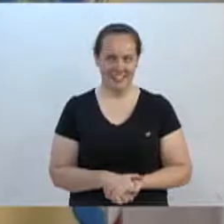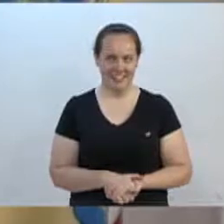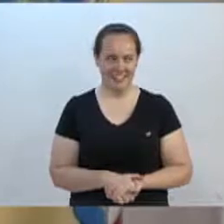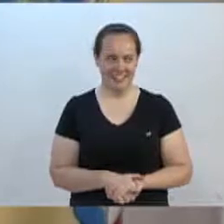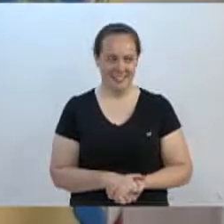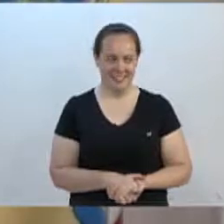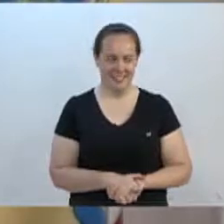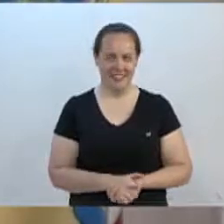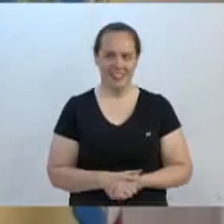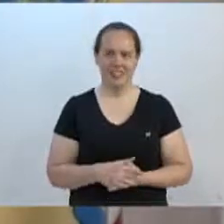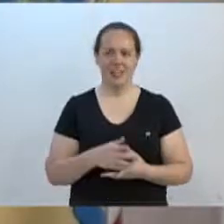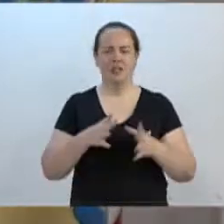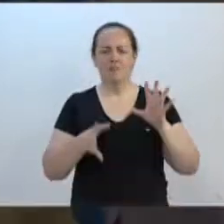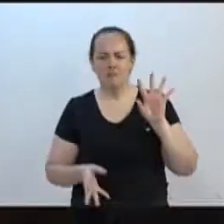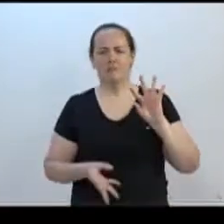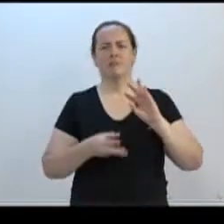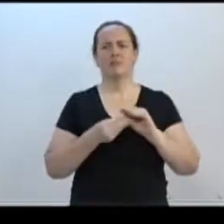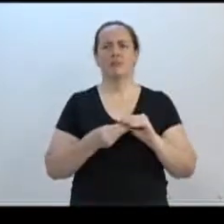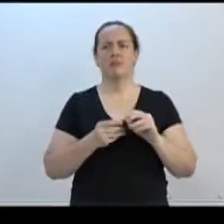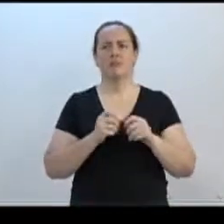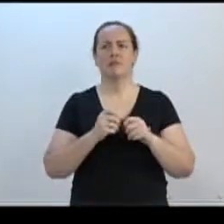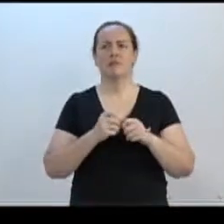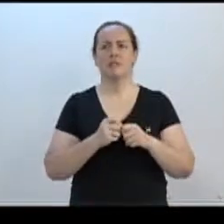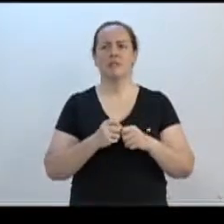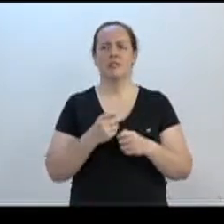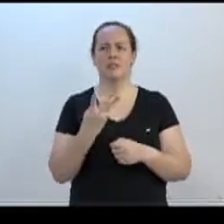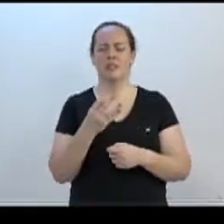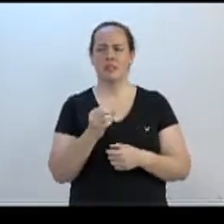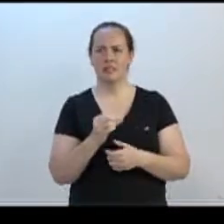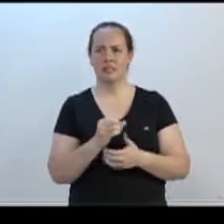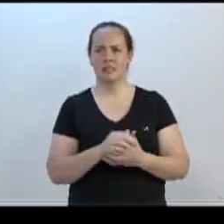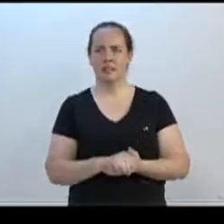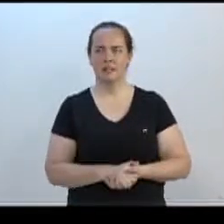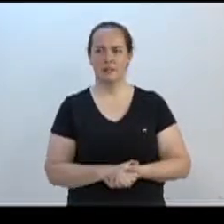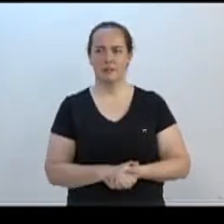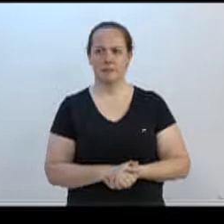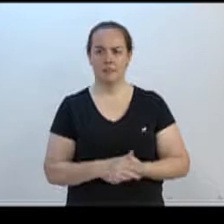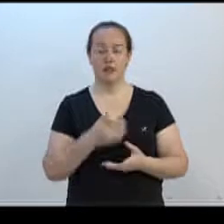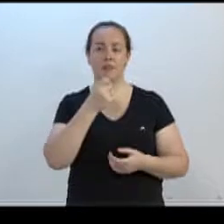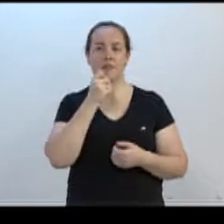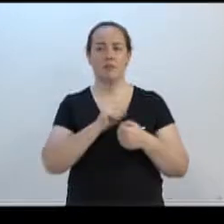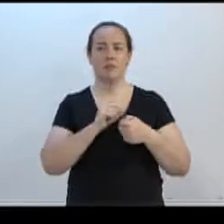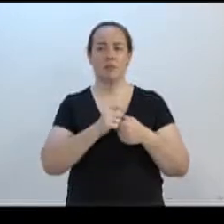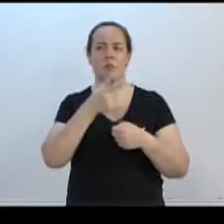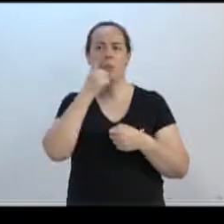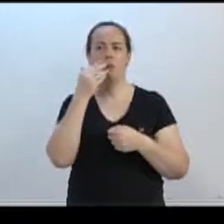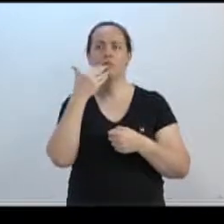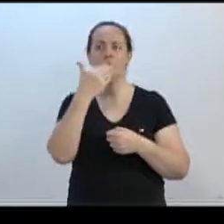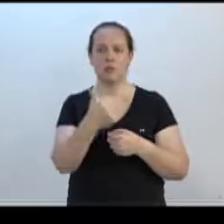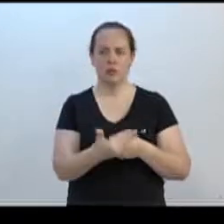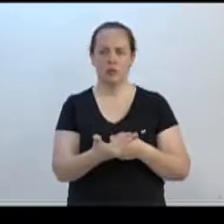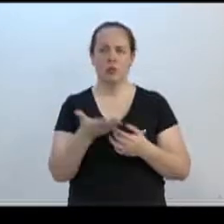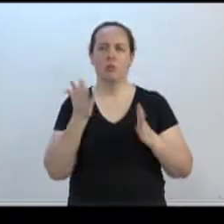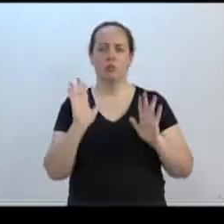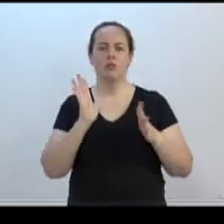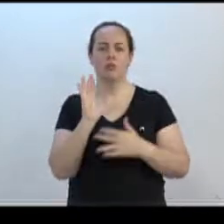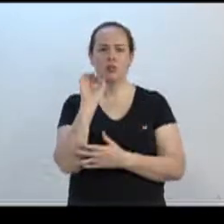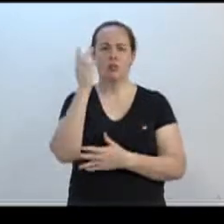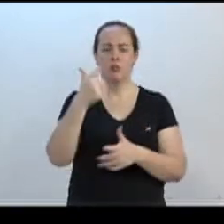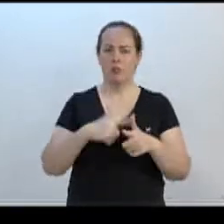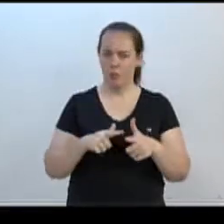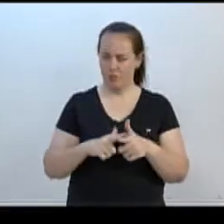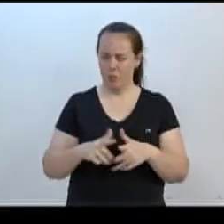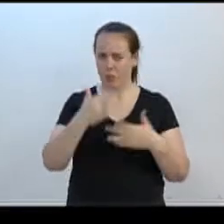Em um pequeno resumo, fizemos 46 indicações. Fiz a solicitação ontem contigo e hoje já vieram dar um jeito na rua. Obrigado mesmo.